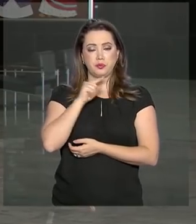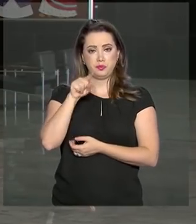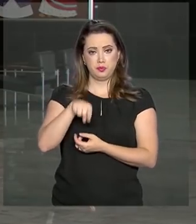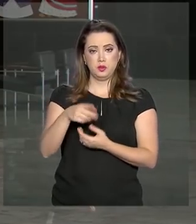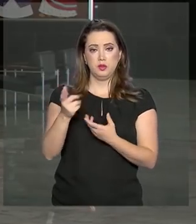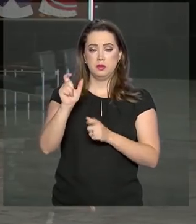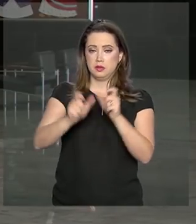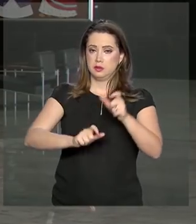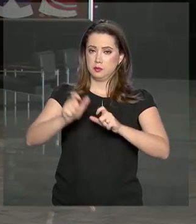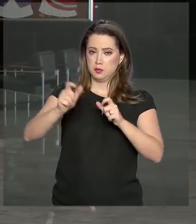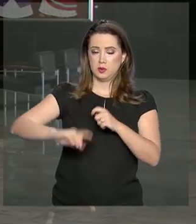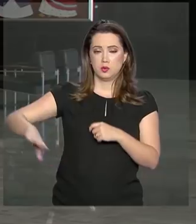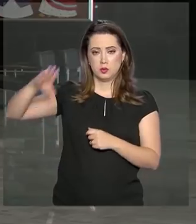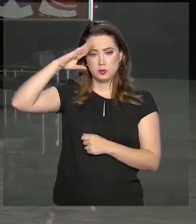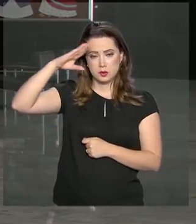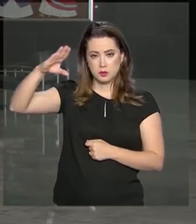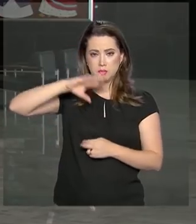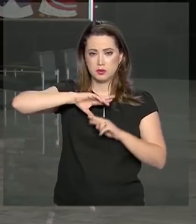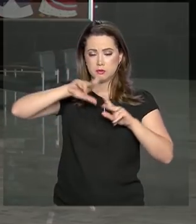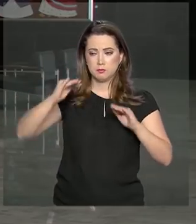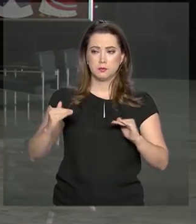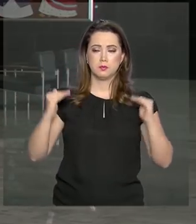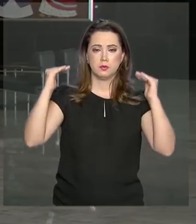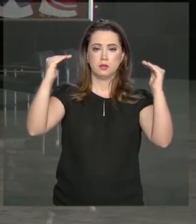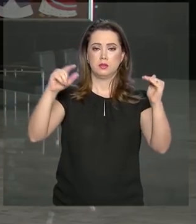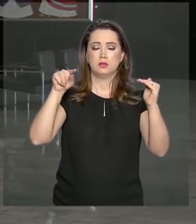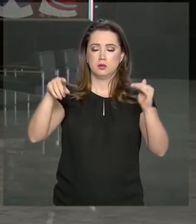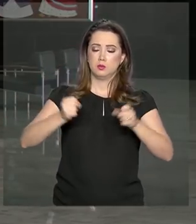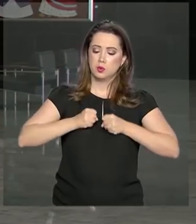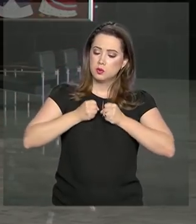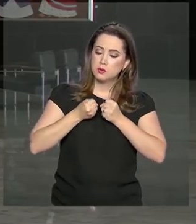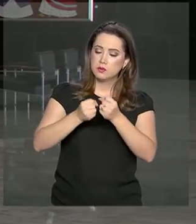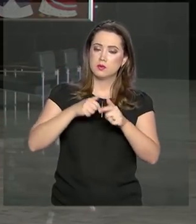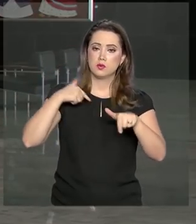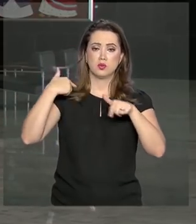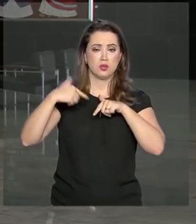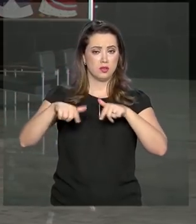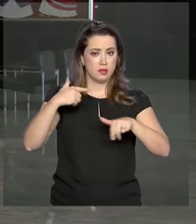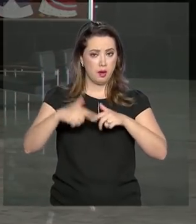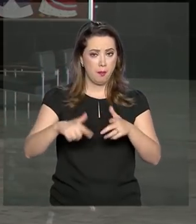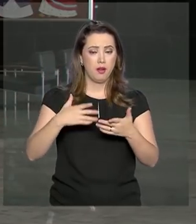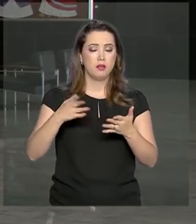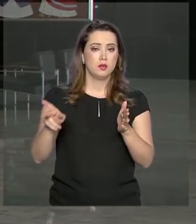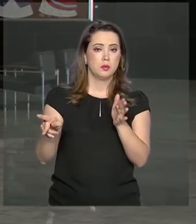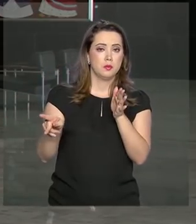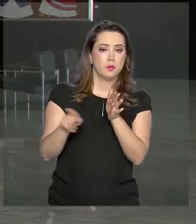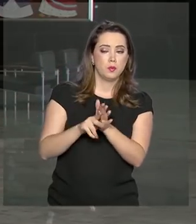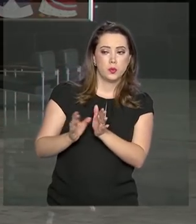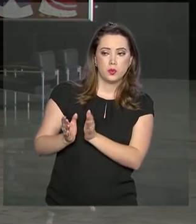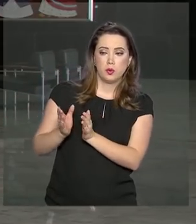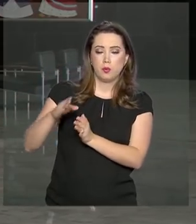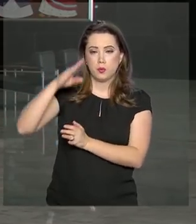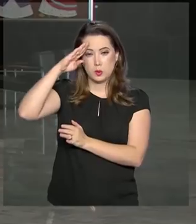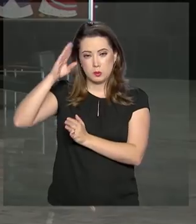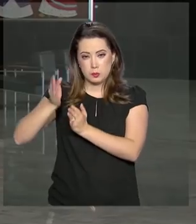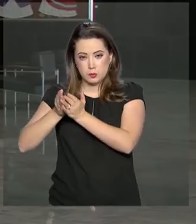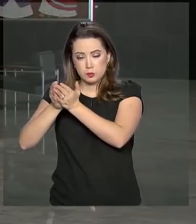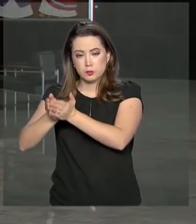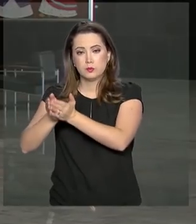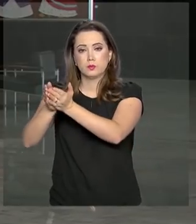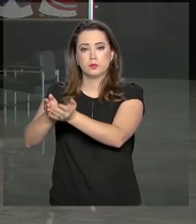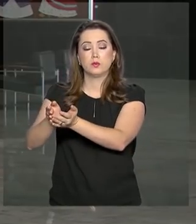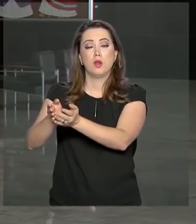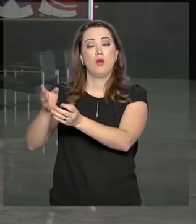aos militares que se diferenciaram na dedicação de exercícios e operações da Marinha Brasileira no ano